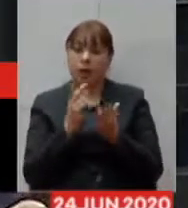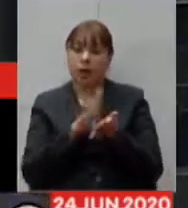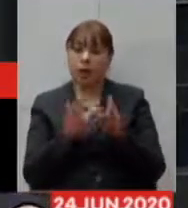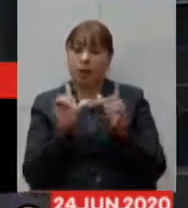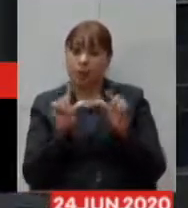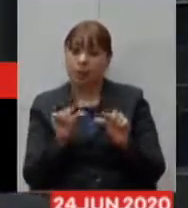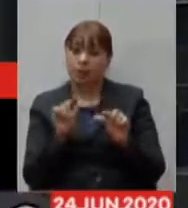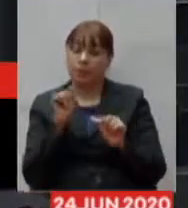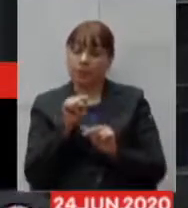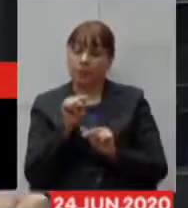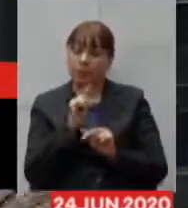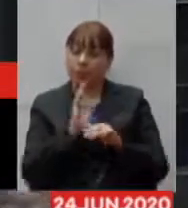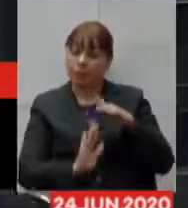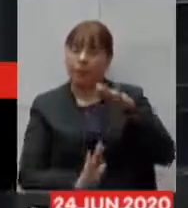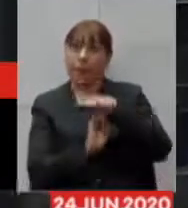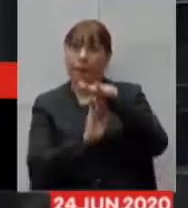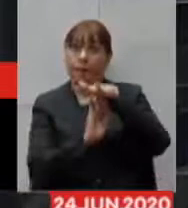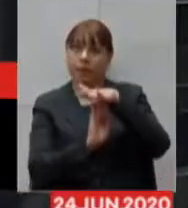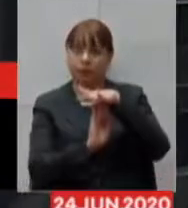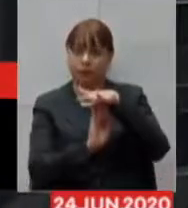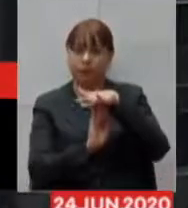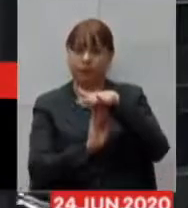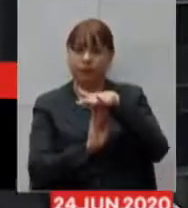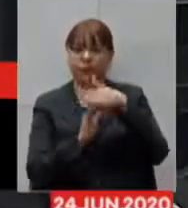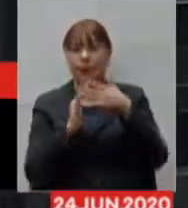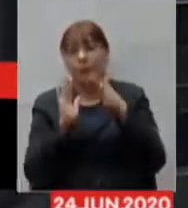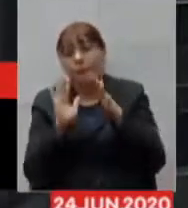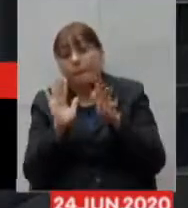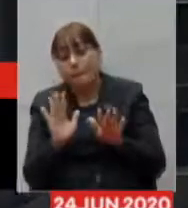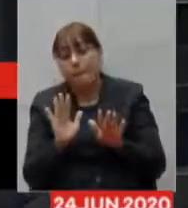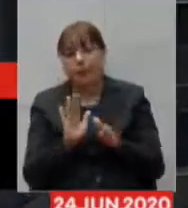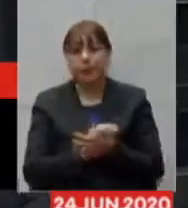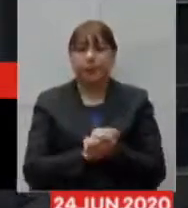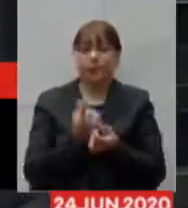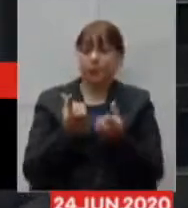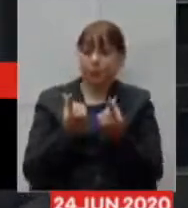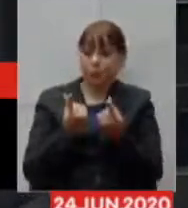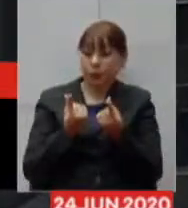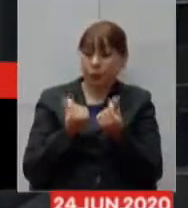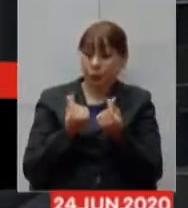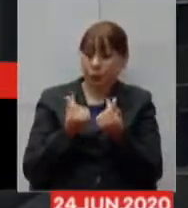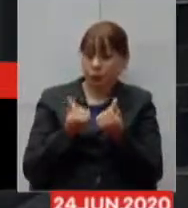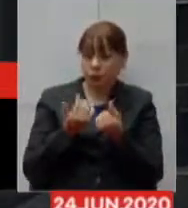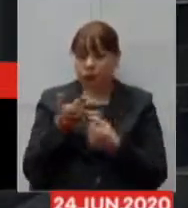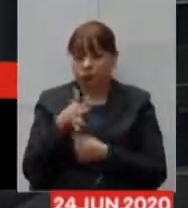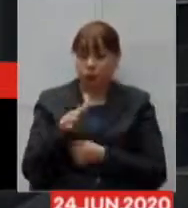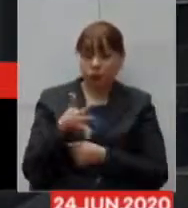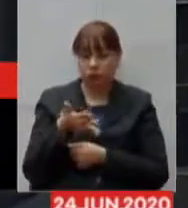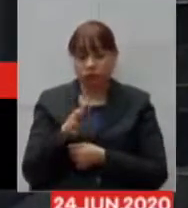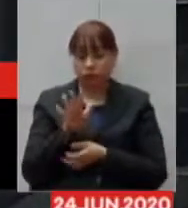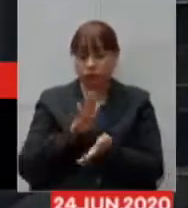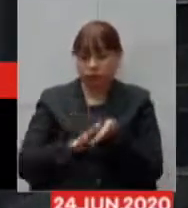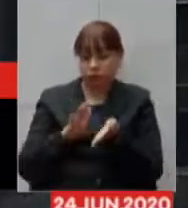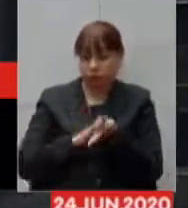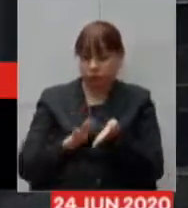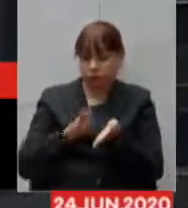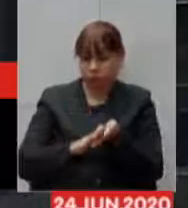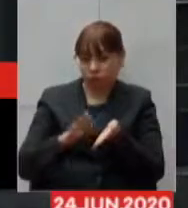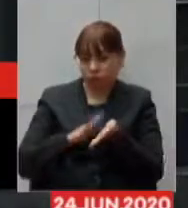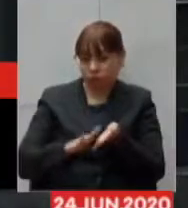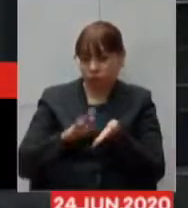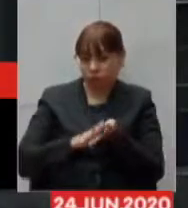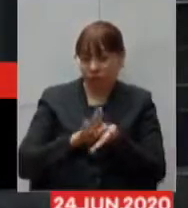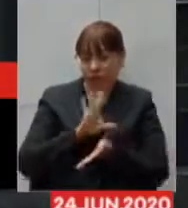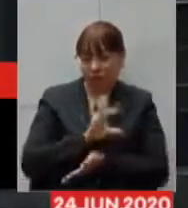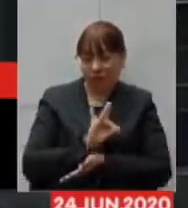previsão de valor máximo. De qualquer maneira, o valor médio a ser gasto por